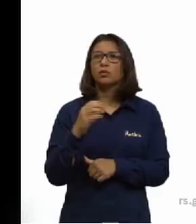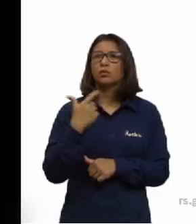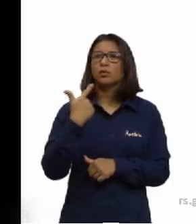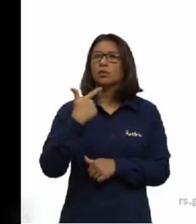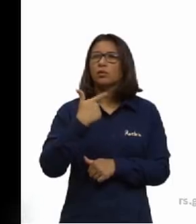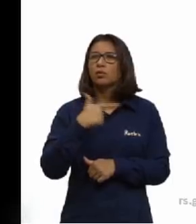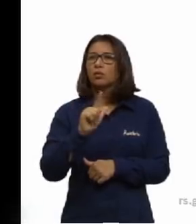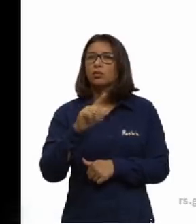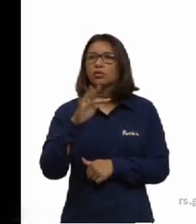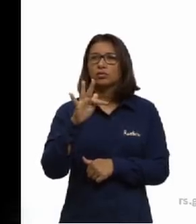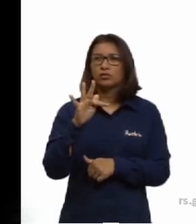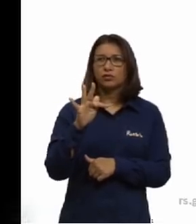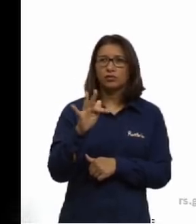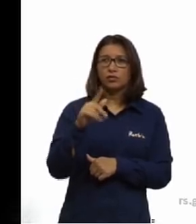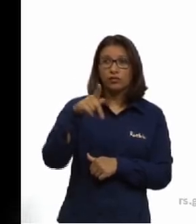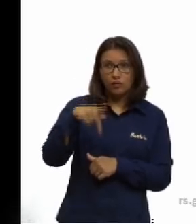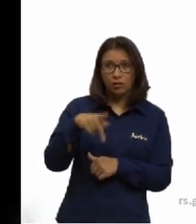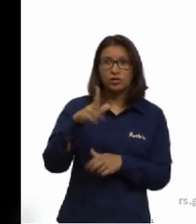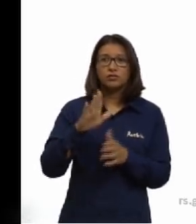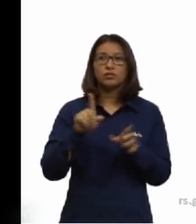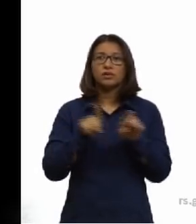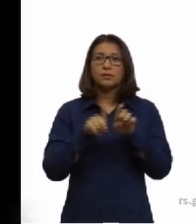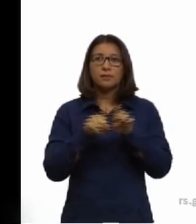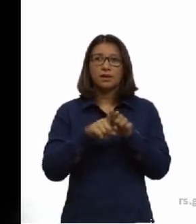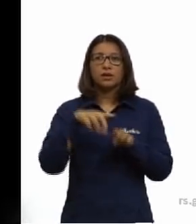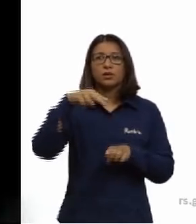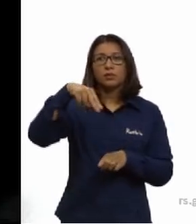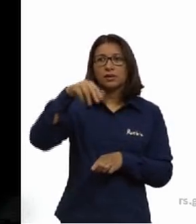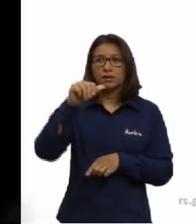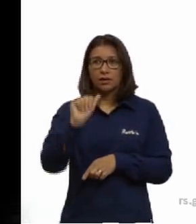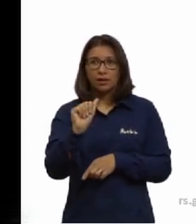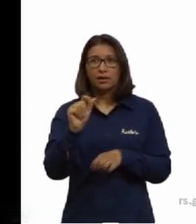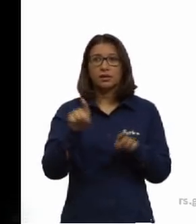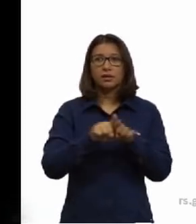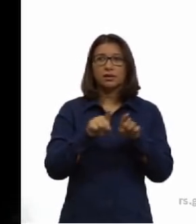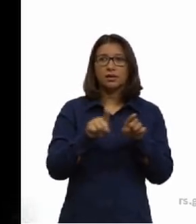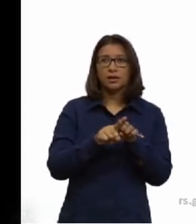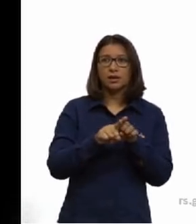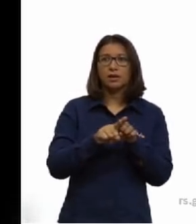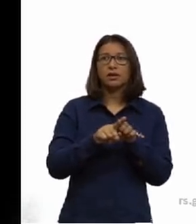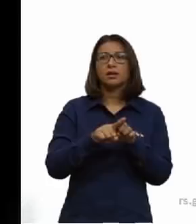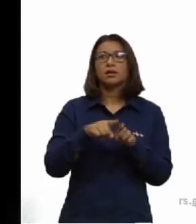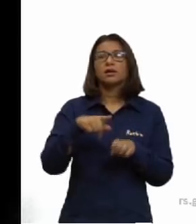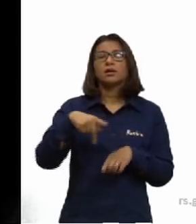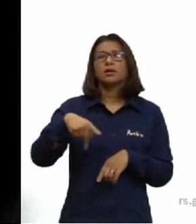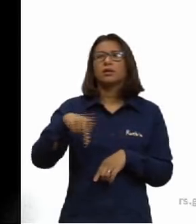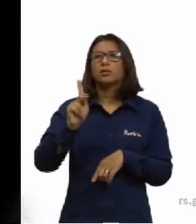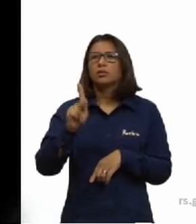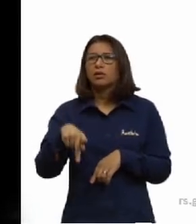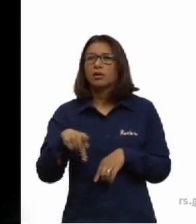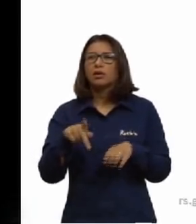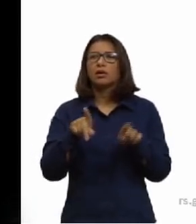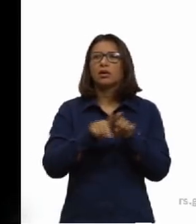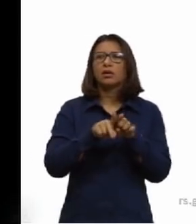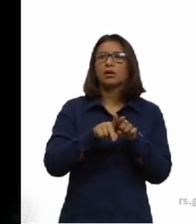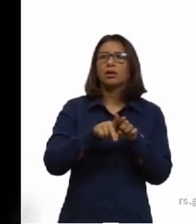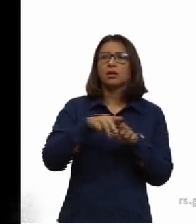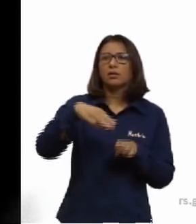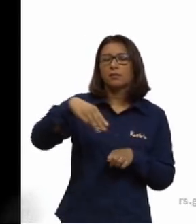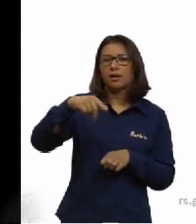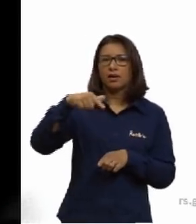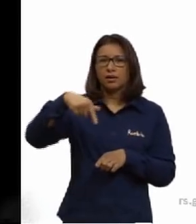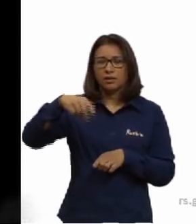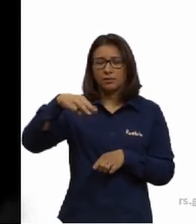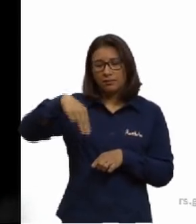sódio, cloro, potássio, magnésio, ferro, iodo e